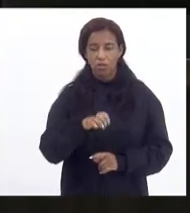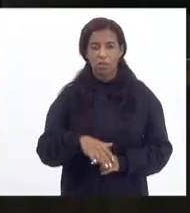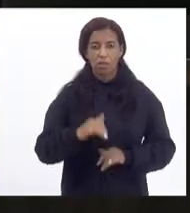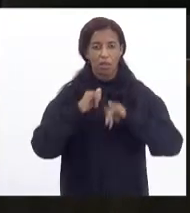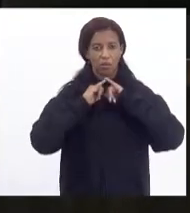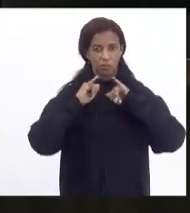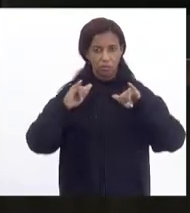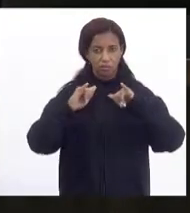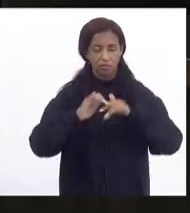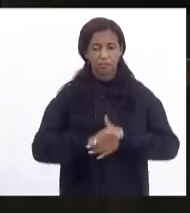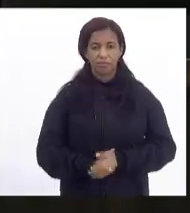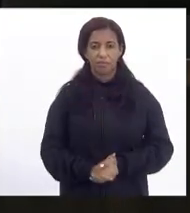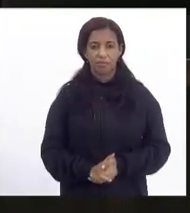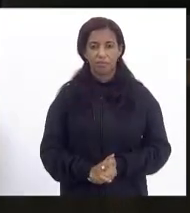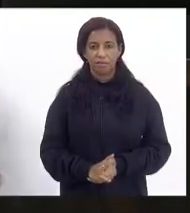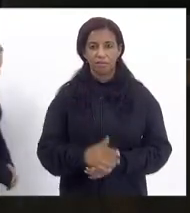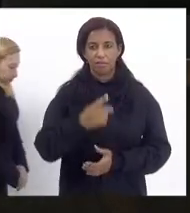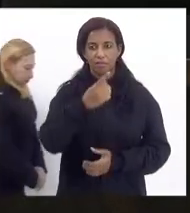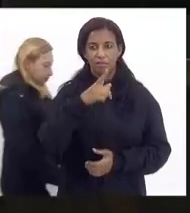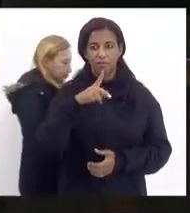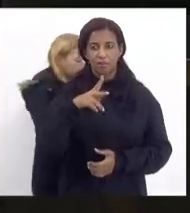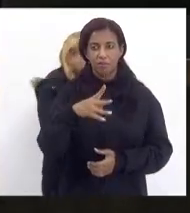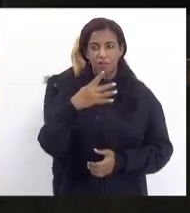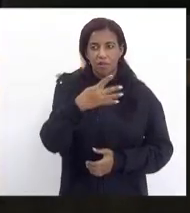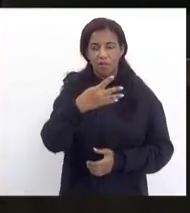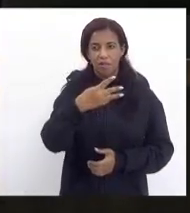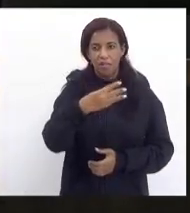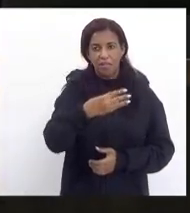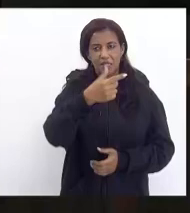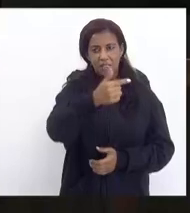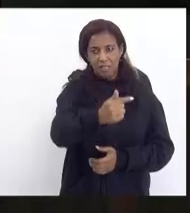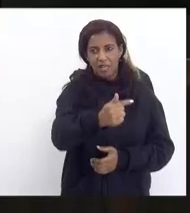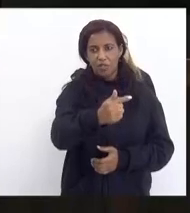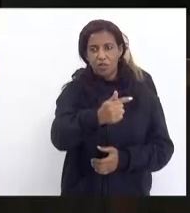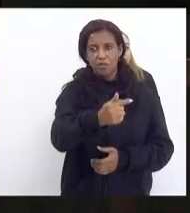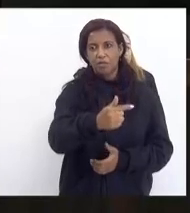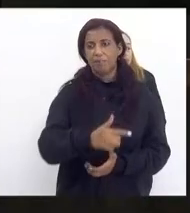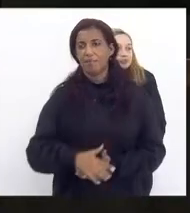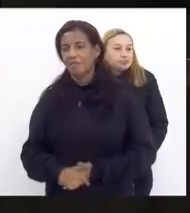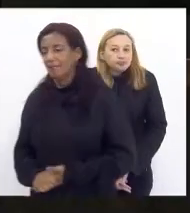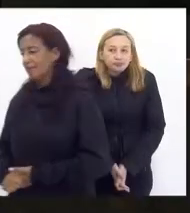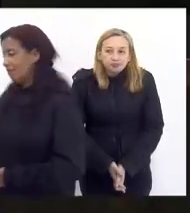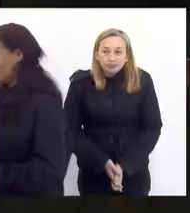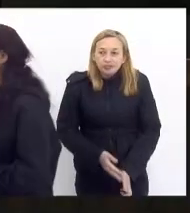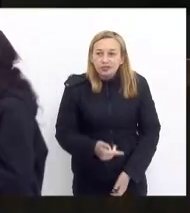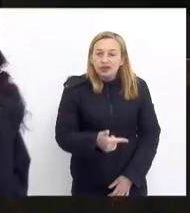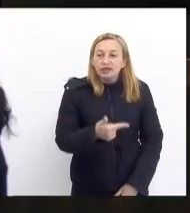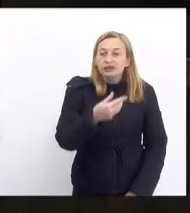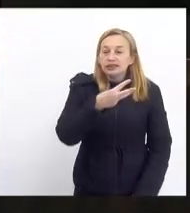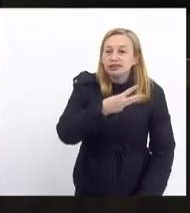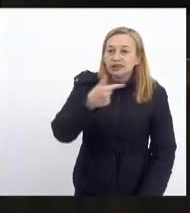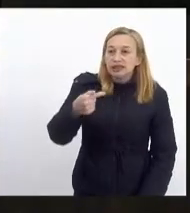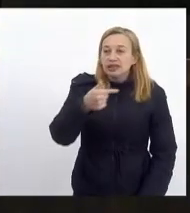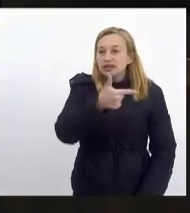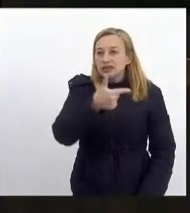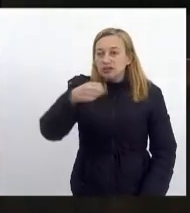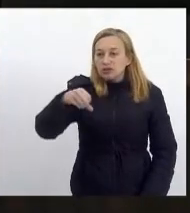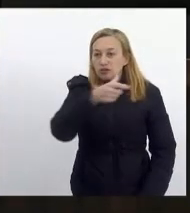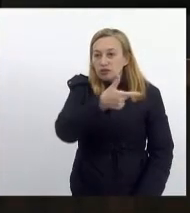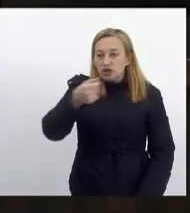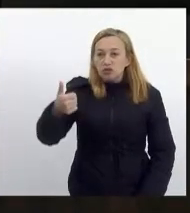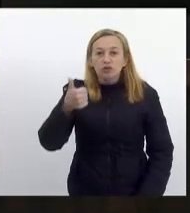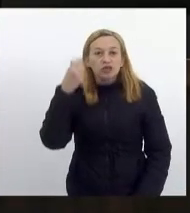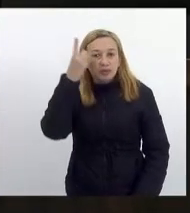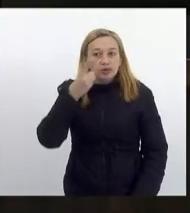Anuncio projeto de lei número 3719 de 2021 de autoria dos deputados